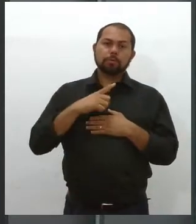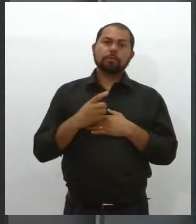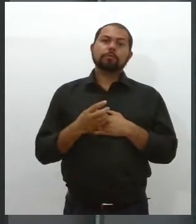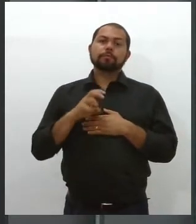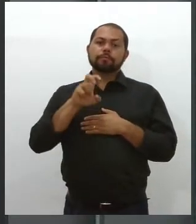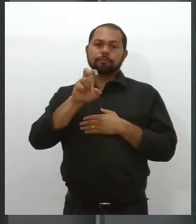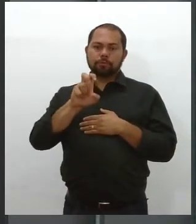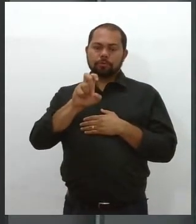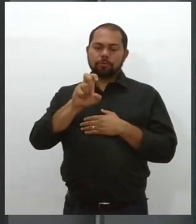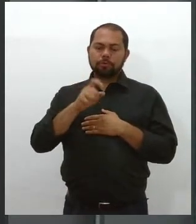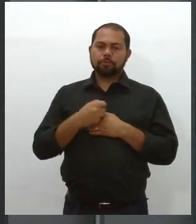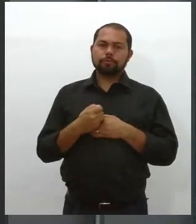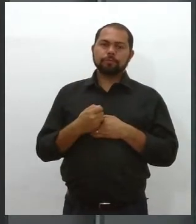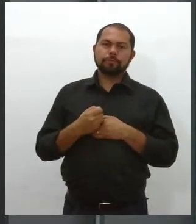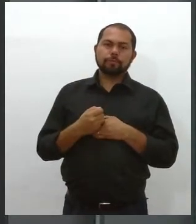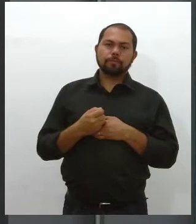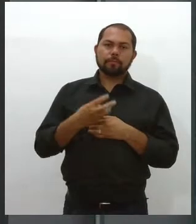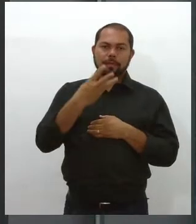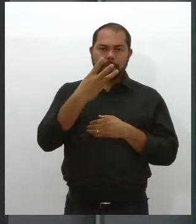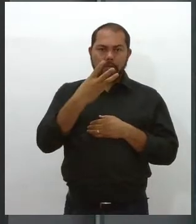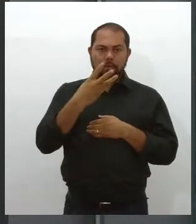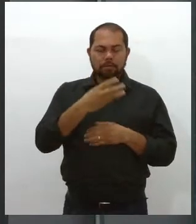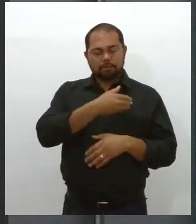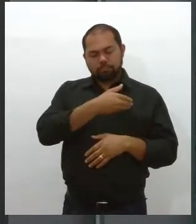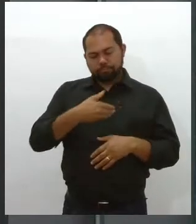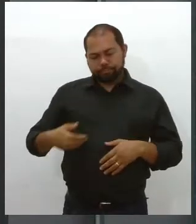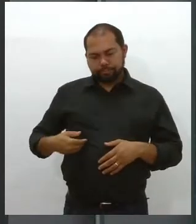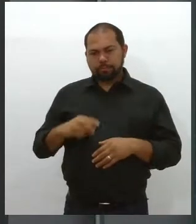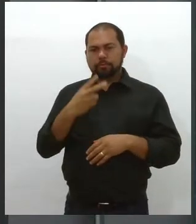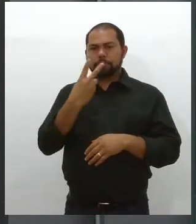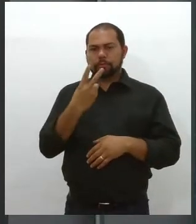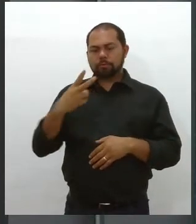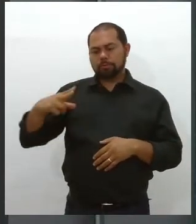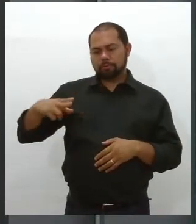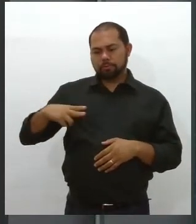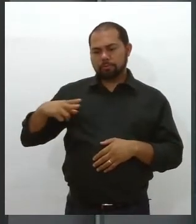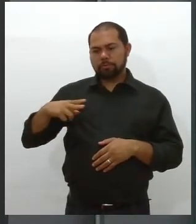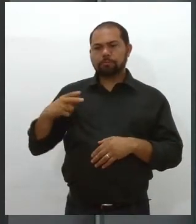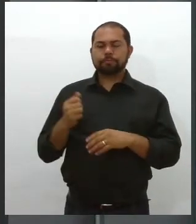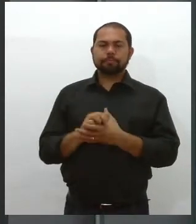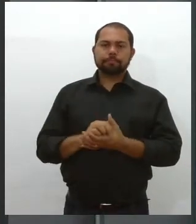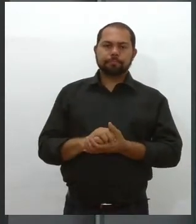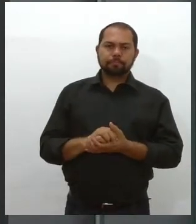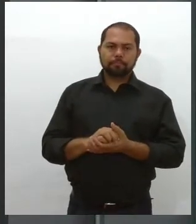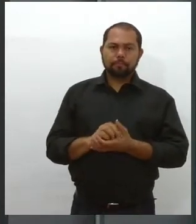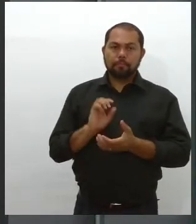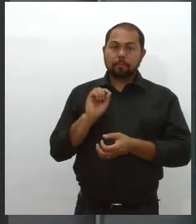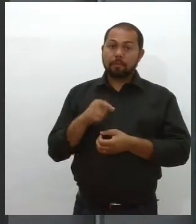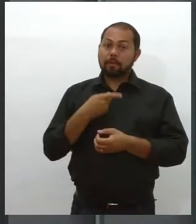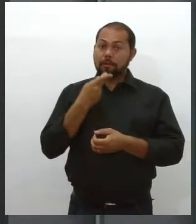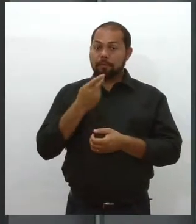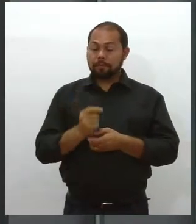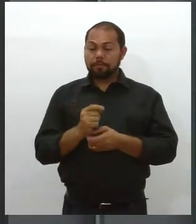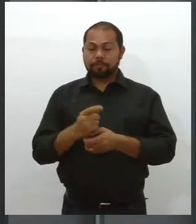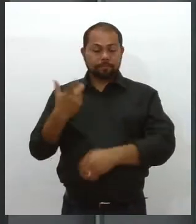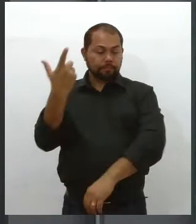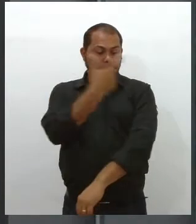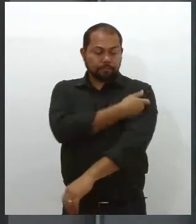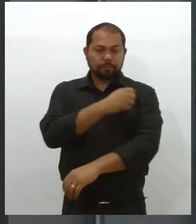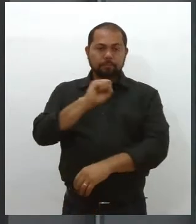pacientes. São três na rede pública e dois na rede particular. No que se refere à imunização, 87